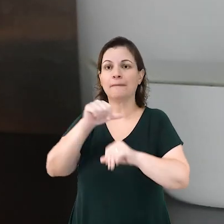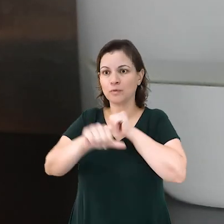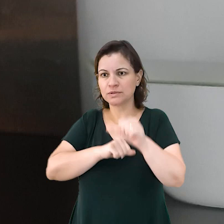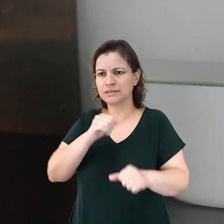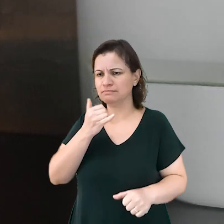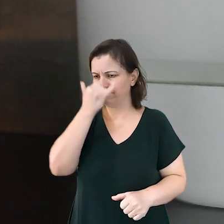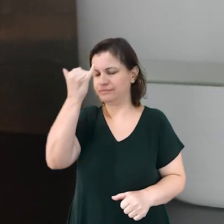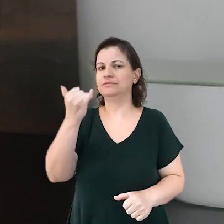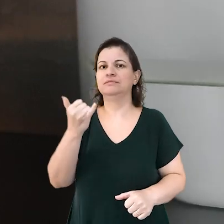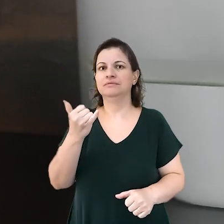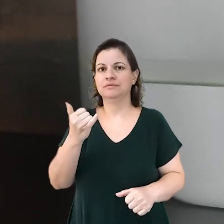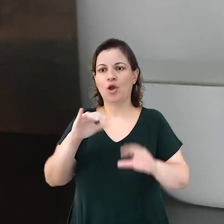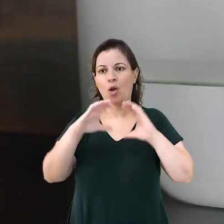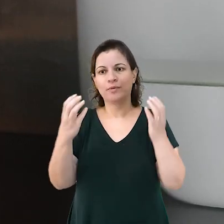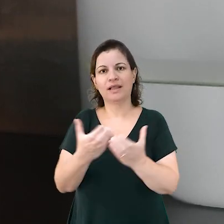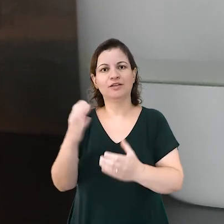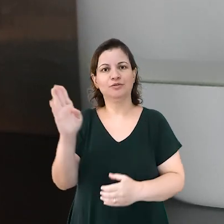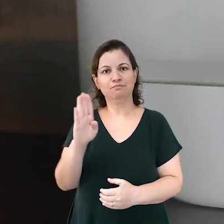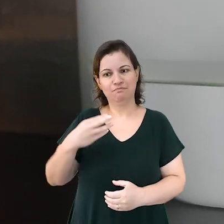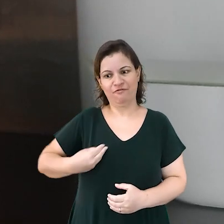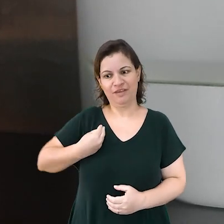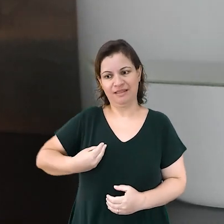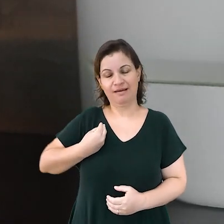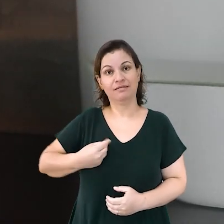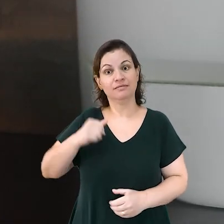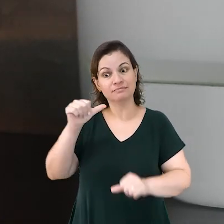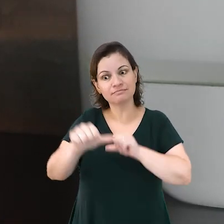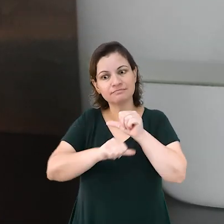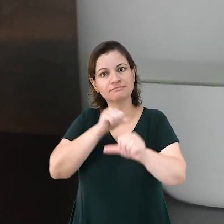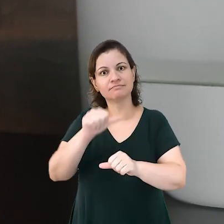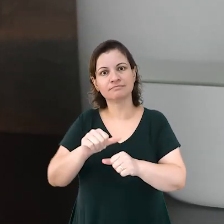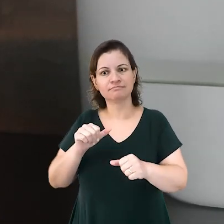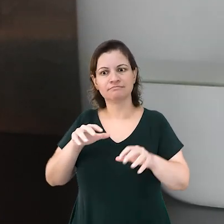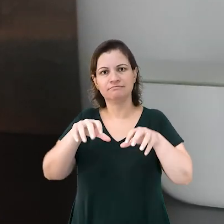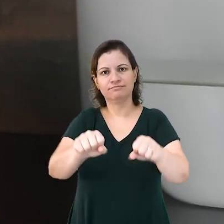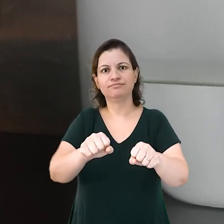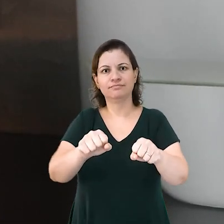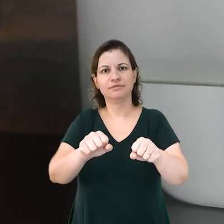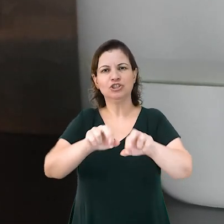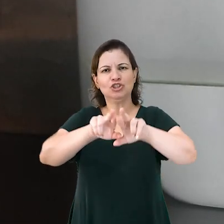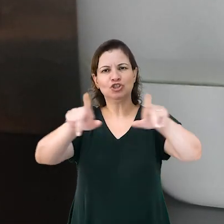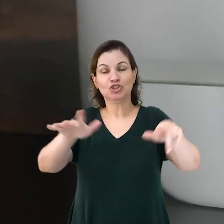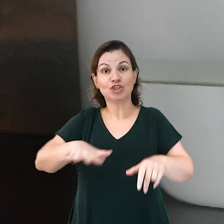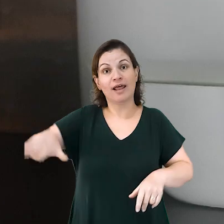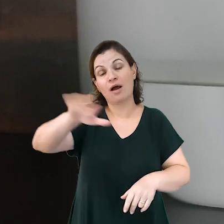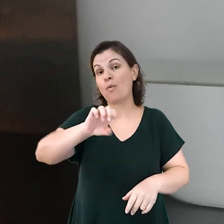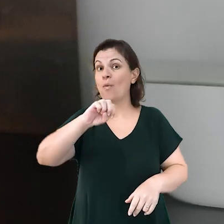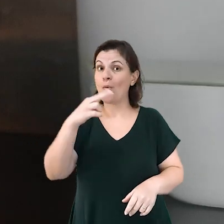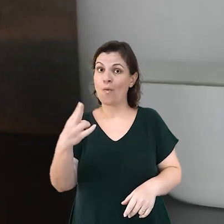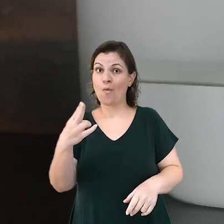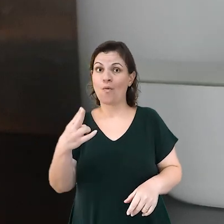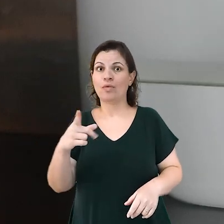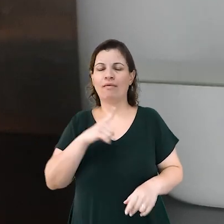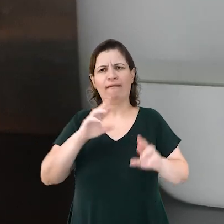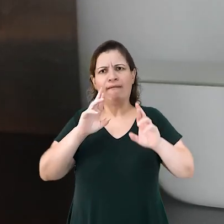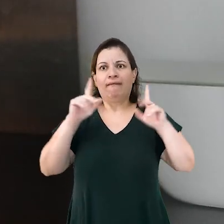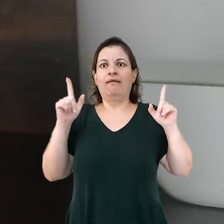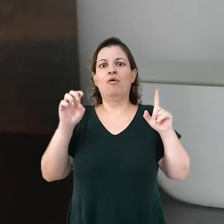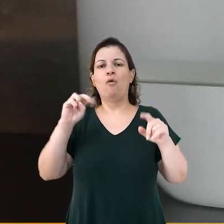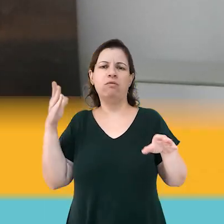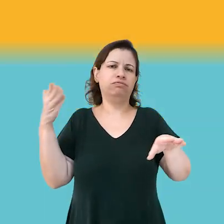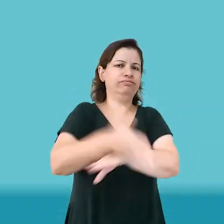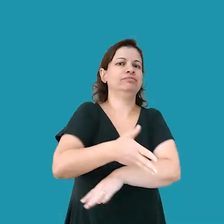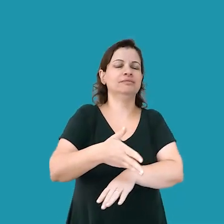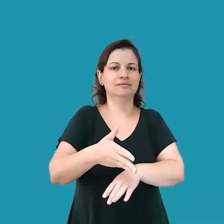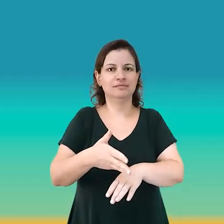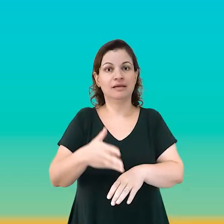mudança abrupta nas comunidades biológicas que passam a ser dominadas por espécies generalistas ou exóticas ou